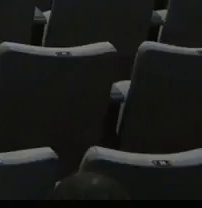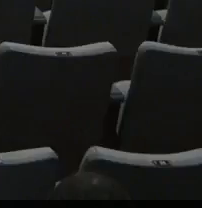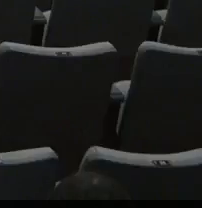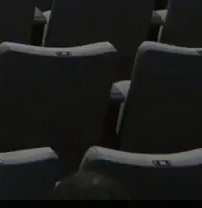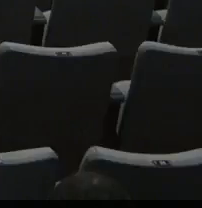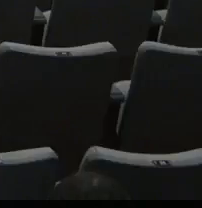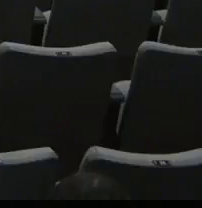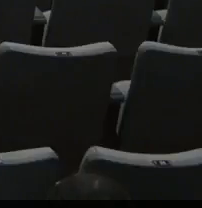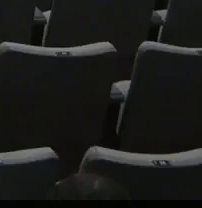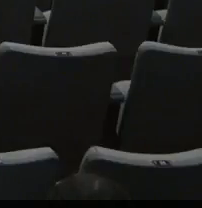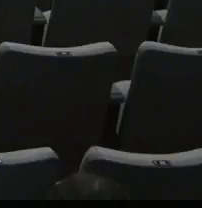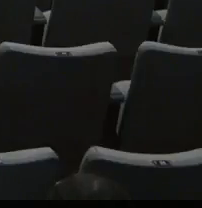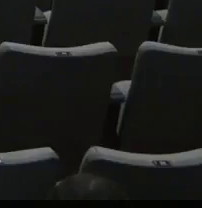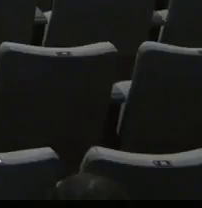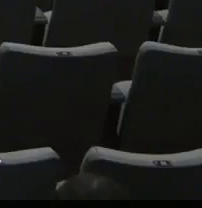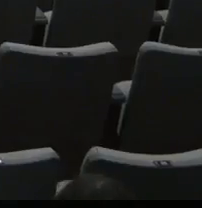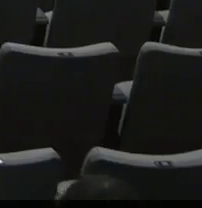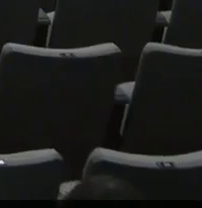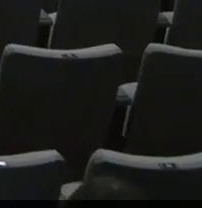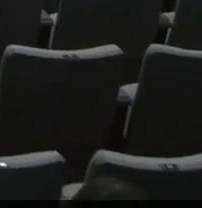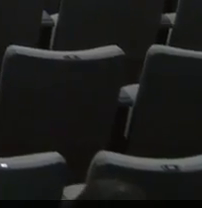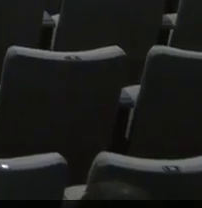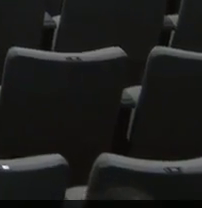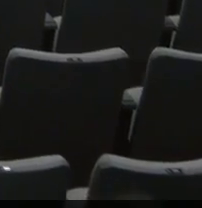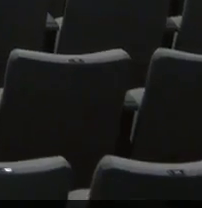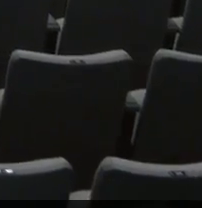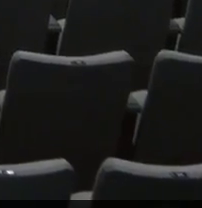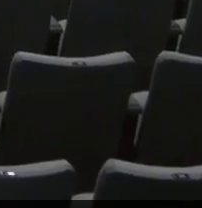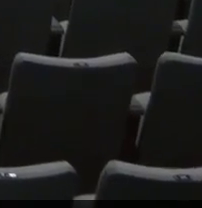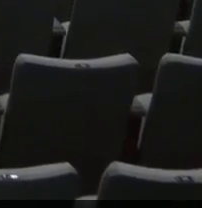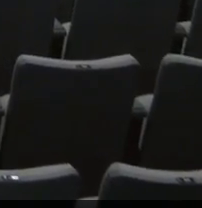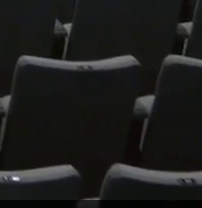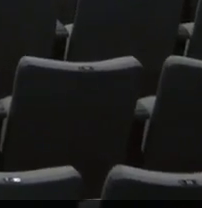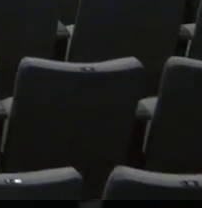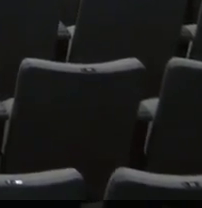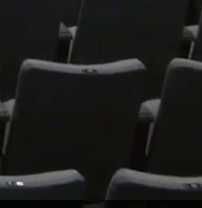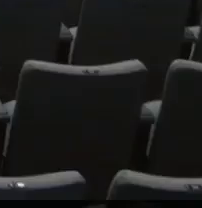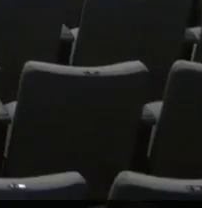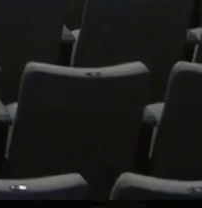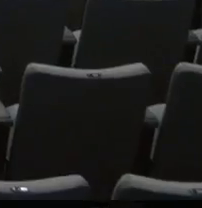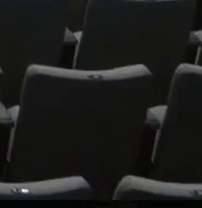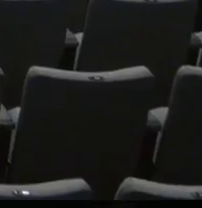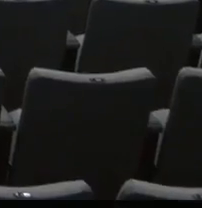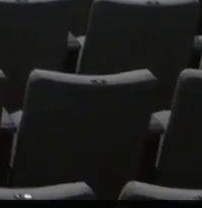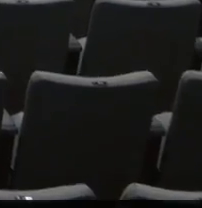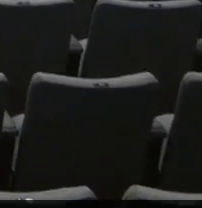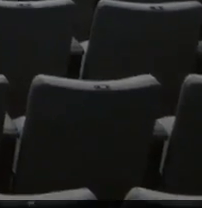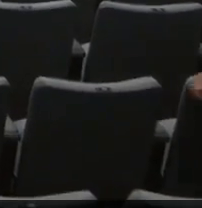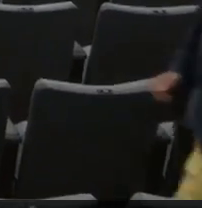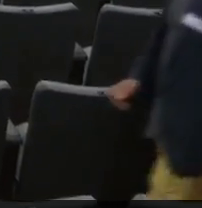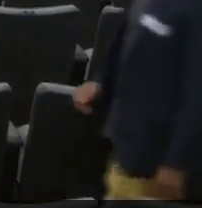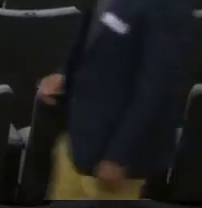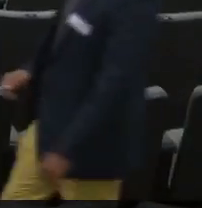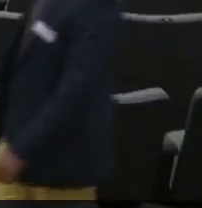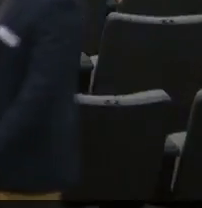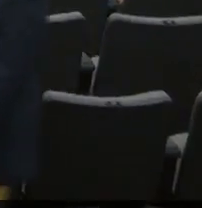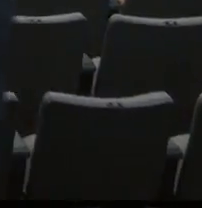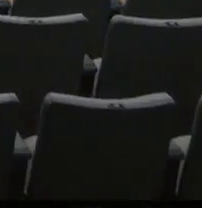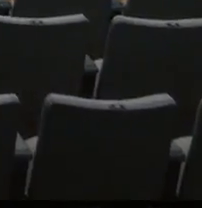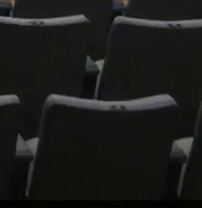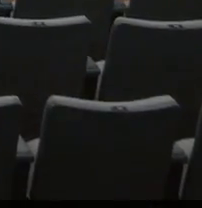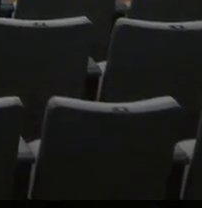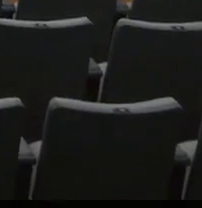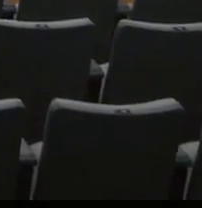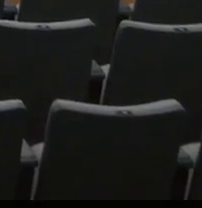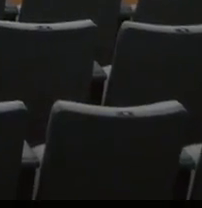Conjunta das Comissões Extraordinárias de Turismo e Gastronomia, Desenvolvimento Econômico e de Cultura da 3ª Sessão